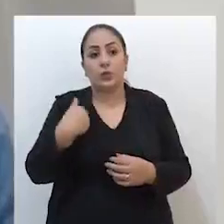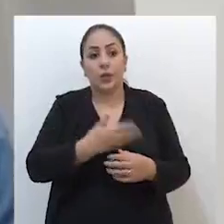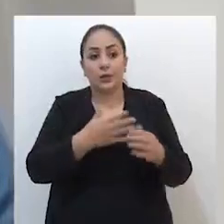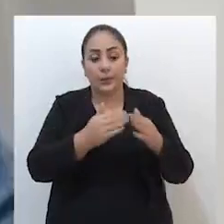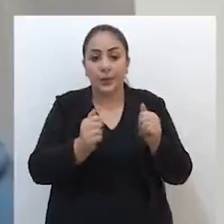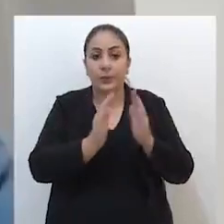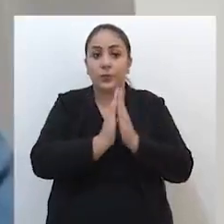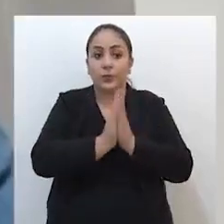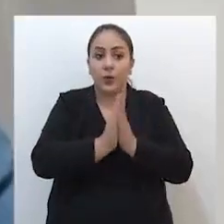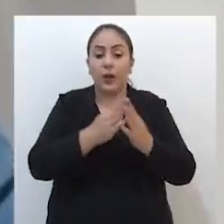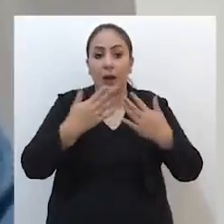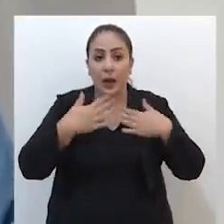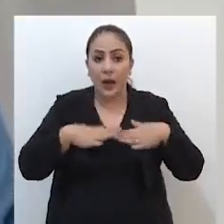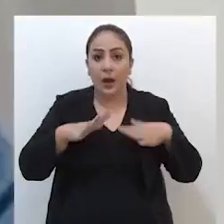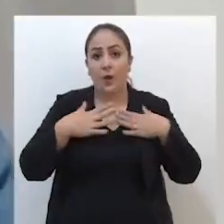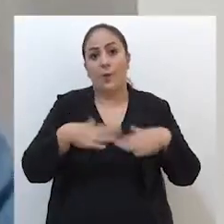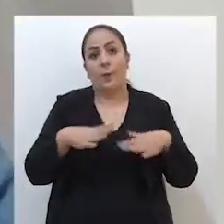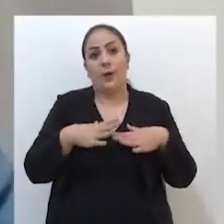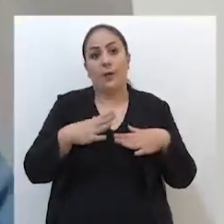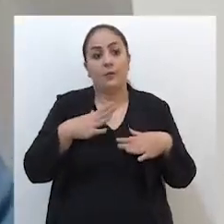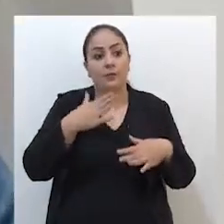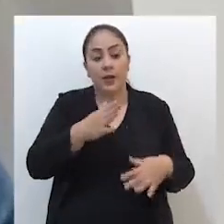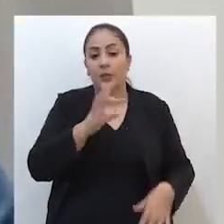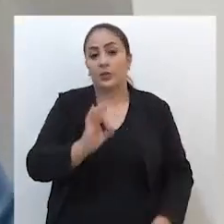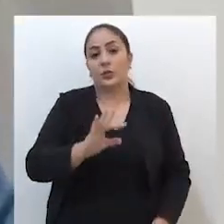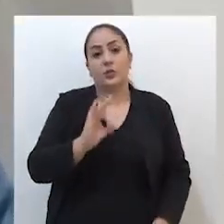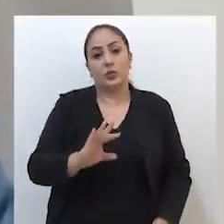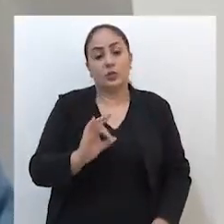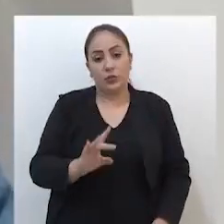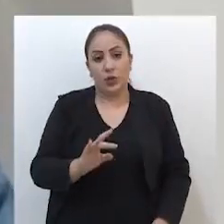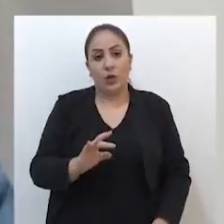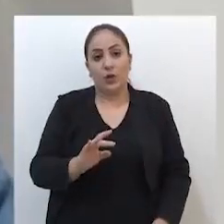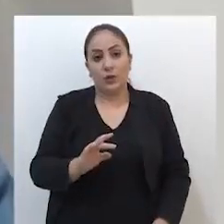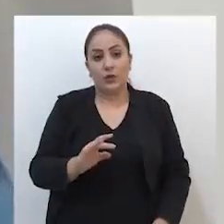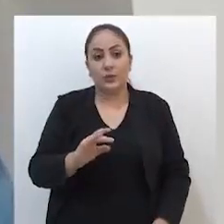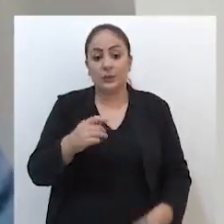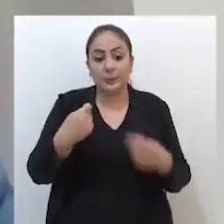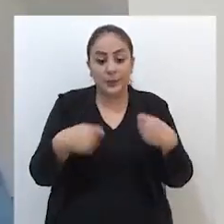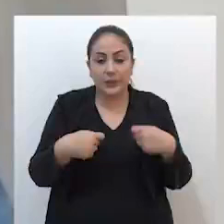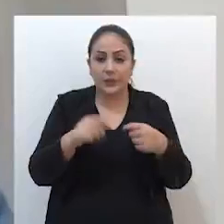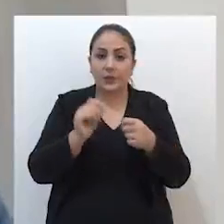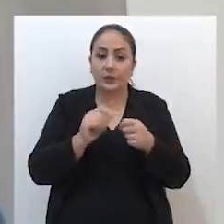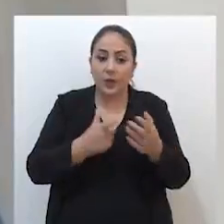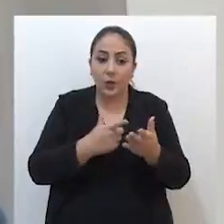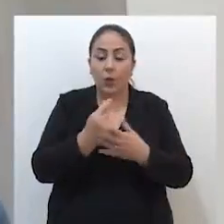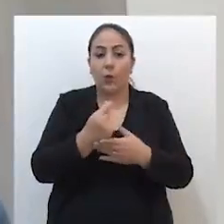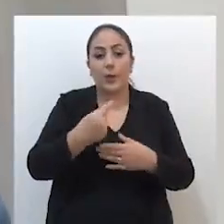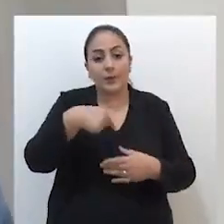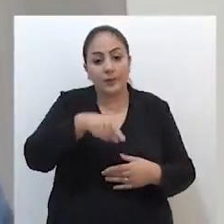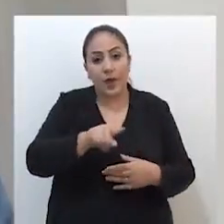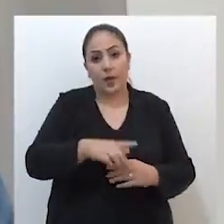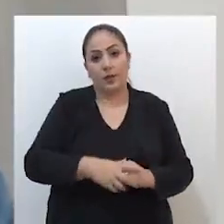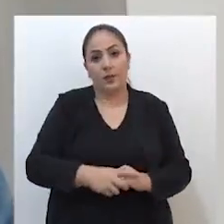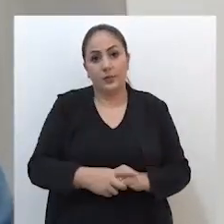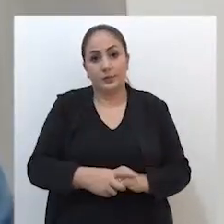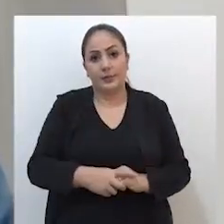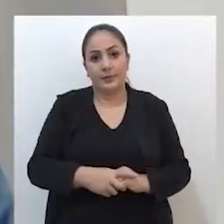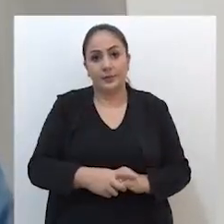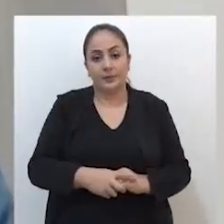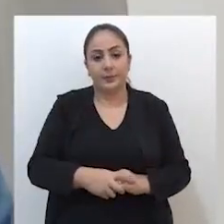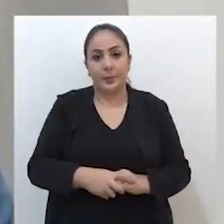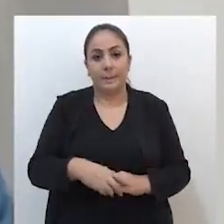pede, eles sim, que vão com calma, vão apenas no momento que vocês precisarem fazer as compras mesmo, né.